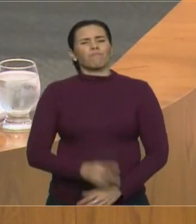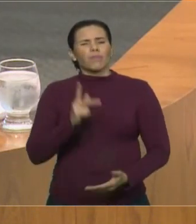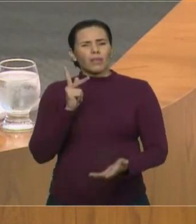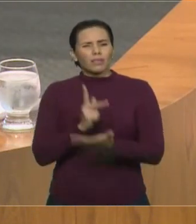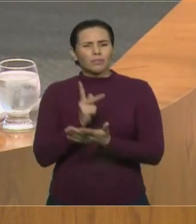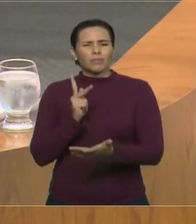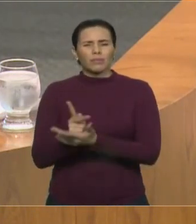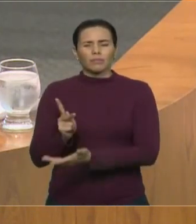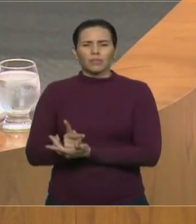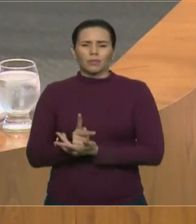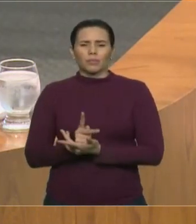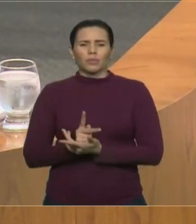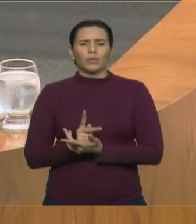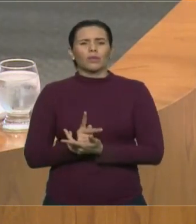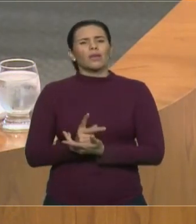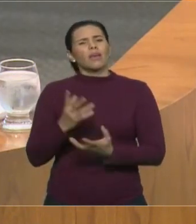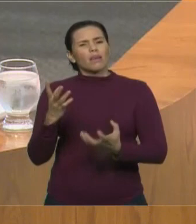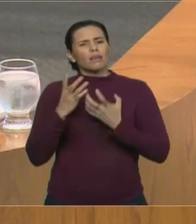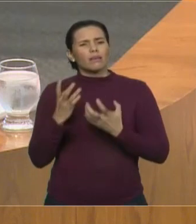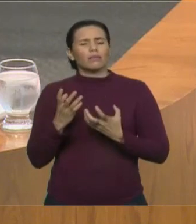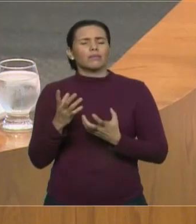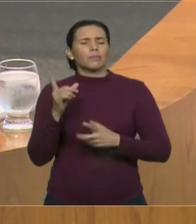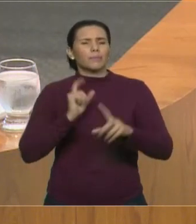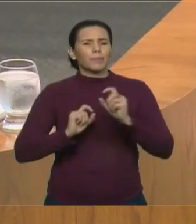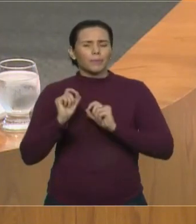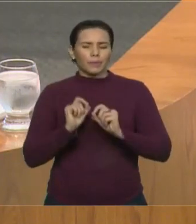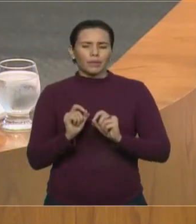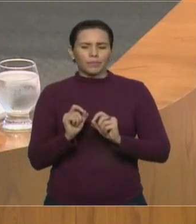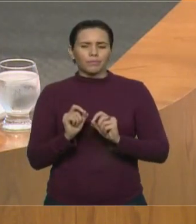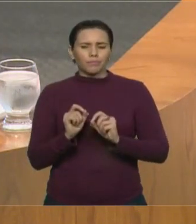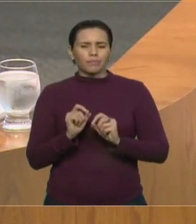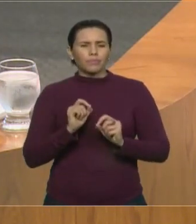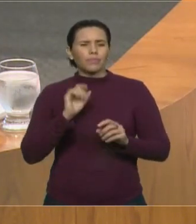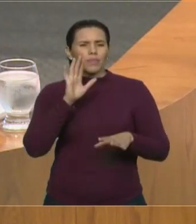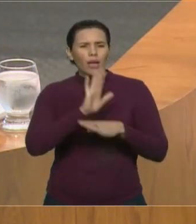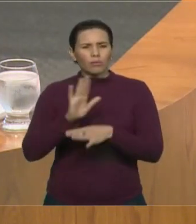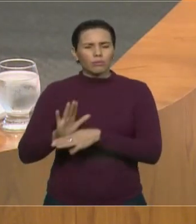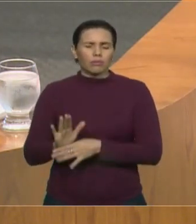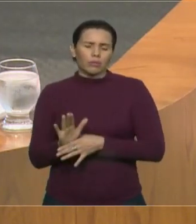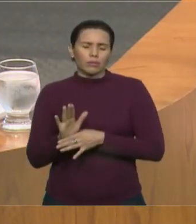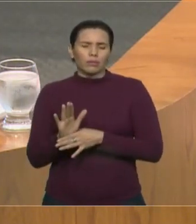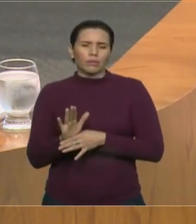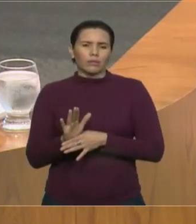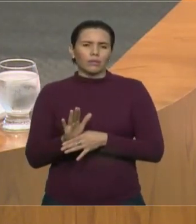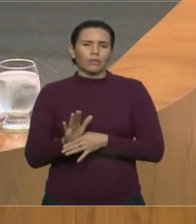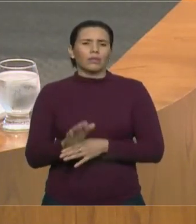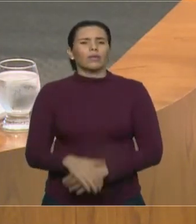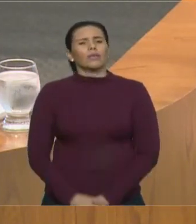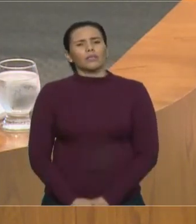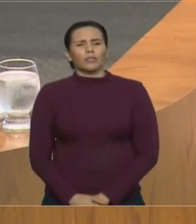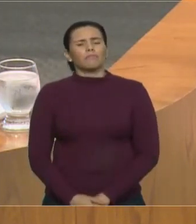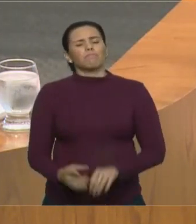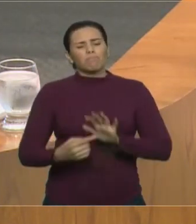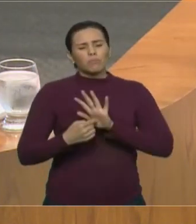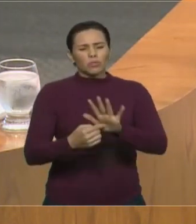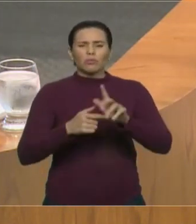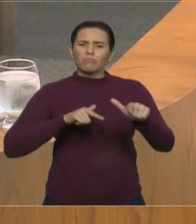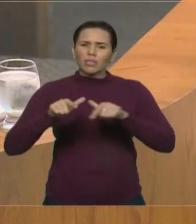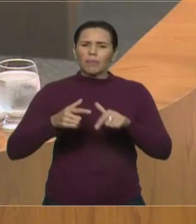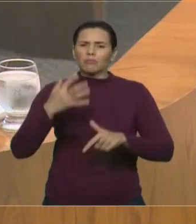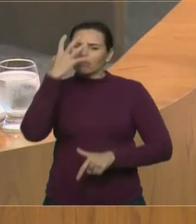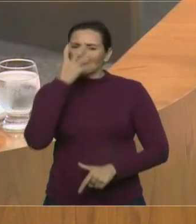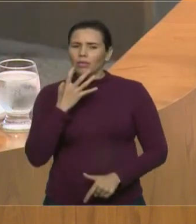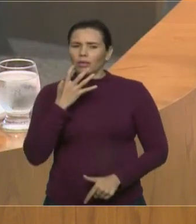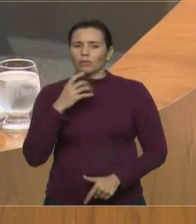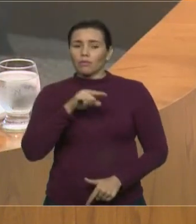anseios daqueles que acreditaram em mim. Eu cito agora esse pensamento, como eu falei antes,